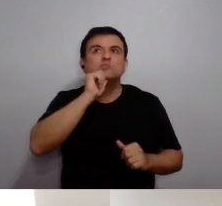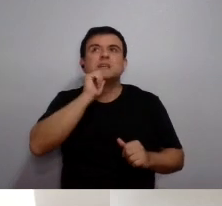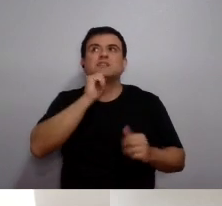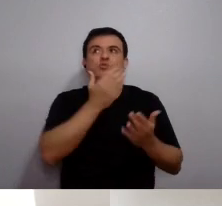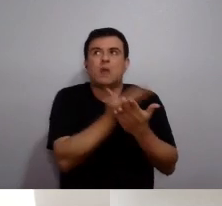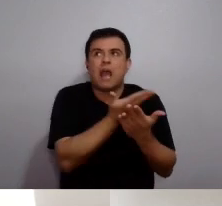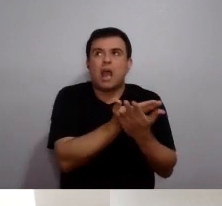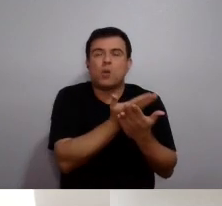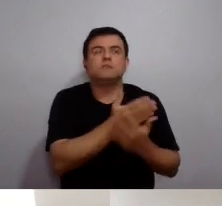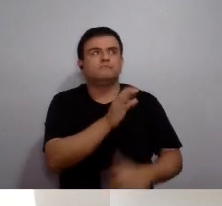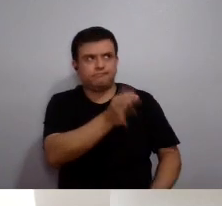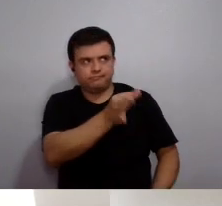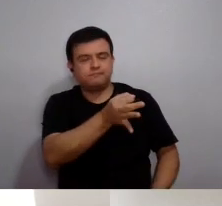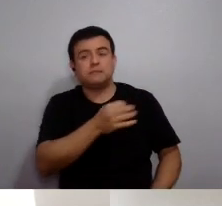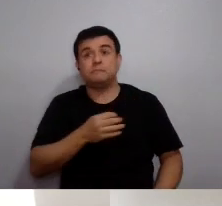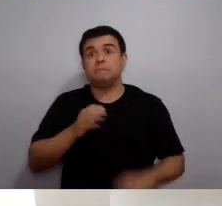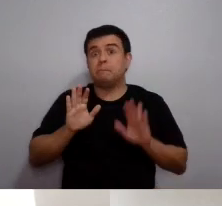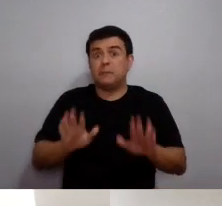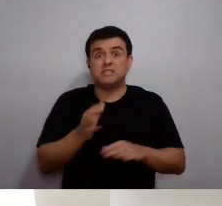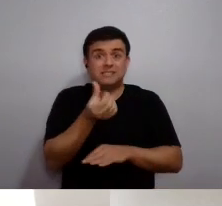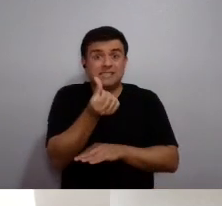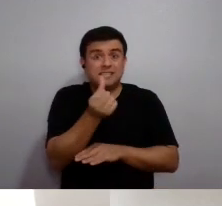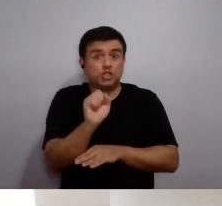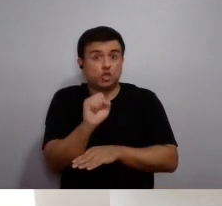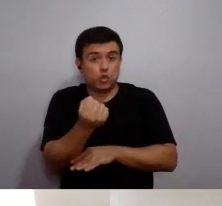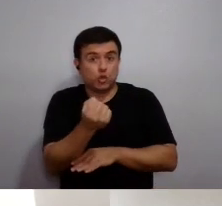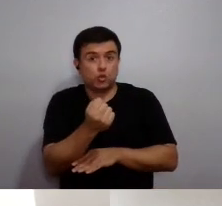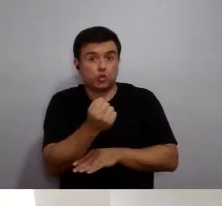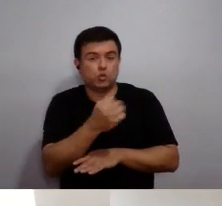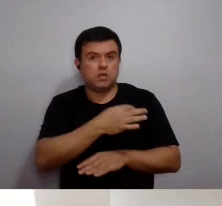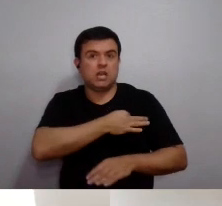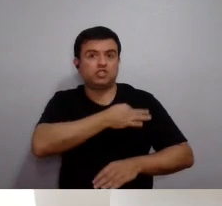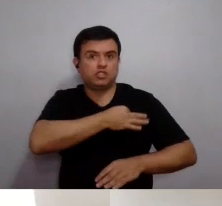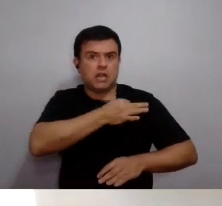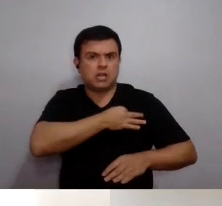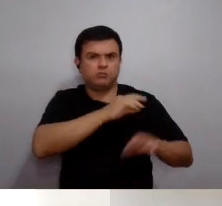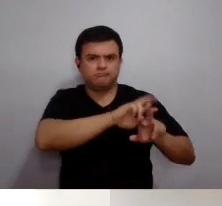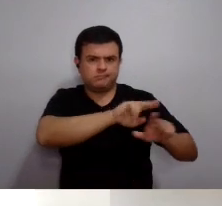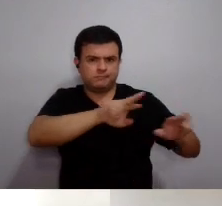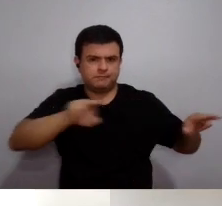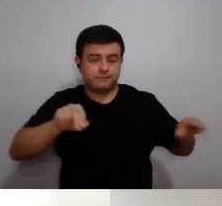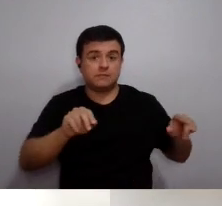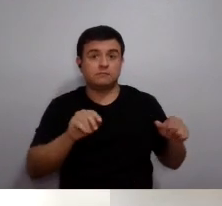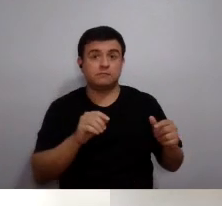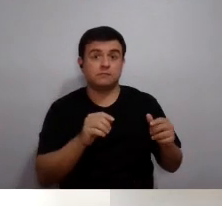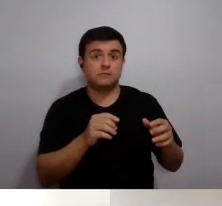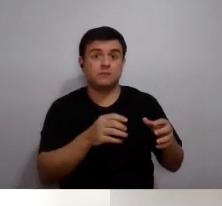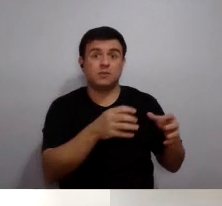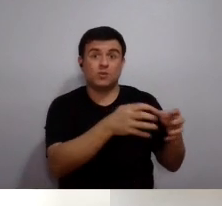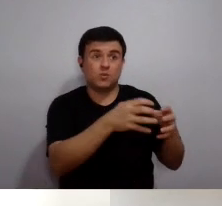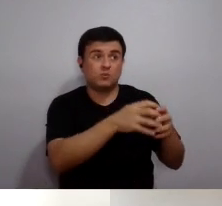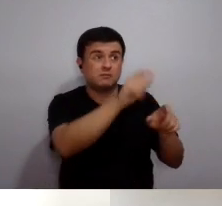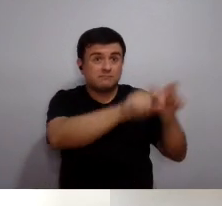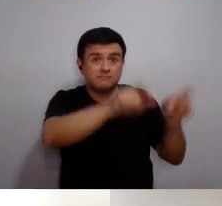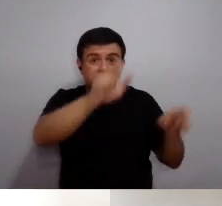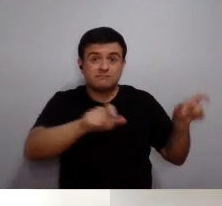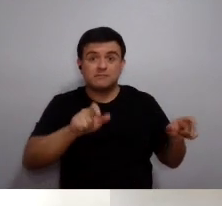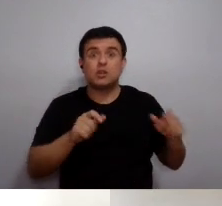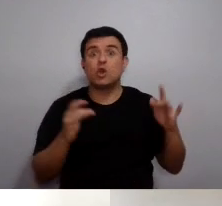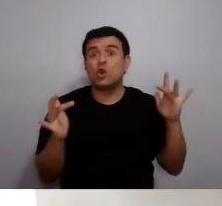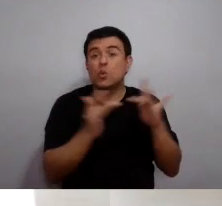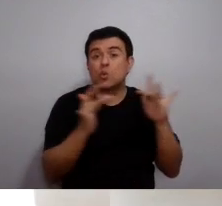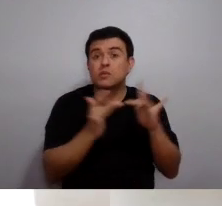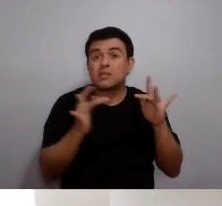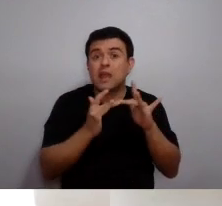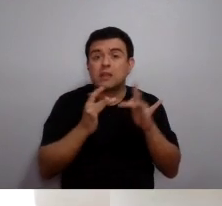atividades presenciais suspensas, né? Exatamente. Mas 68 chapas se inscreveram, e, na montagem dessas chapas, sem